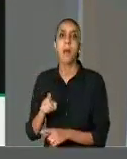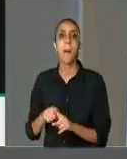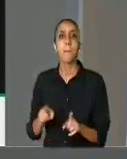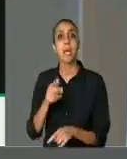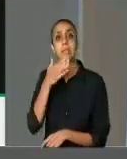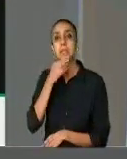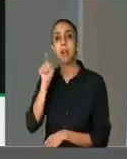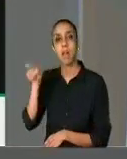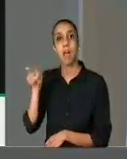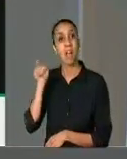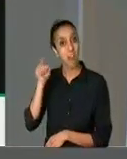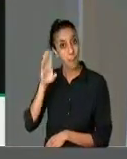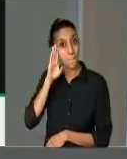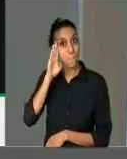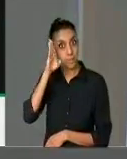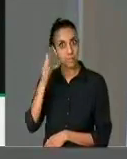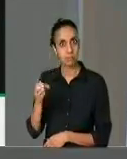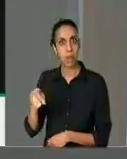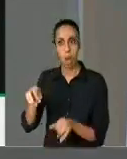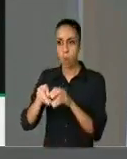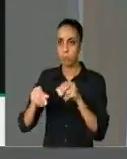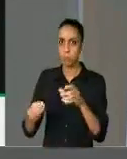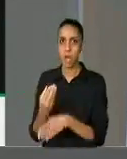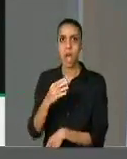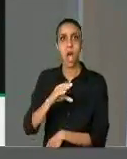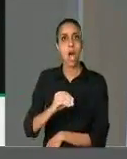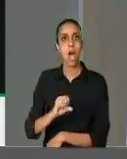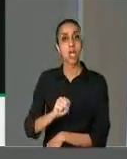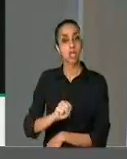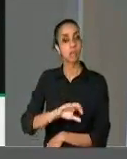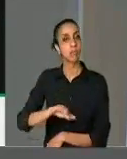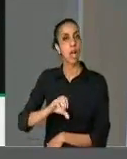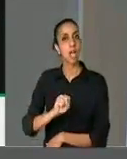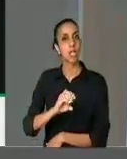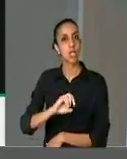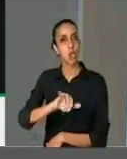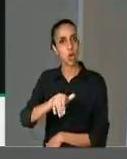soja do Brasil. Parabéns à agropecuária. Crescimento.